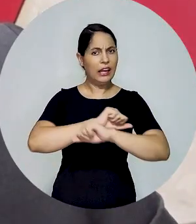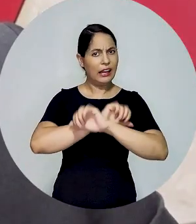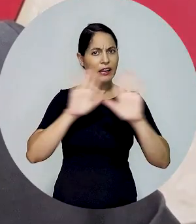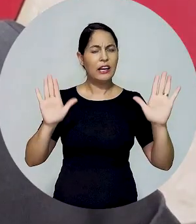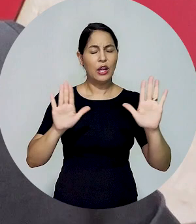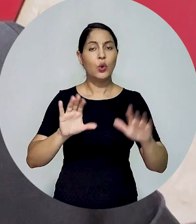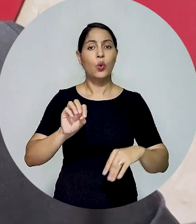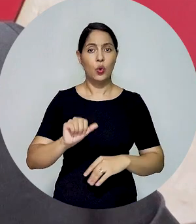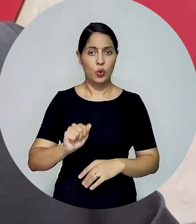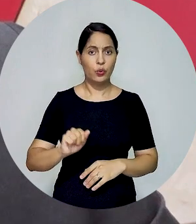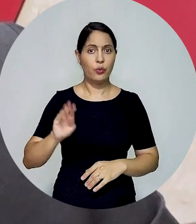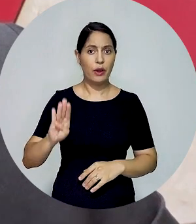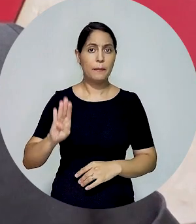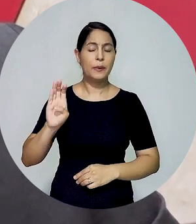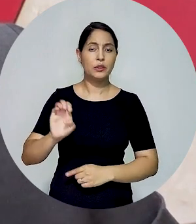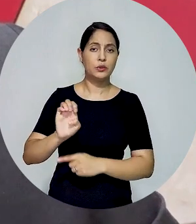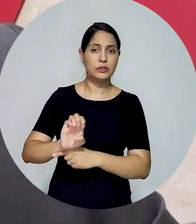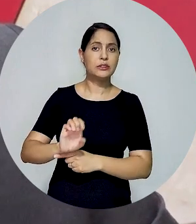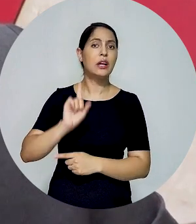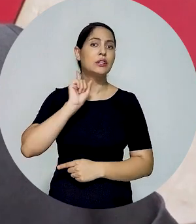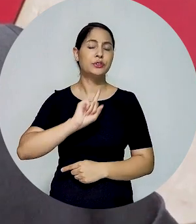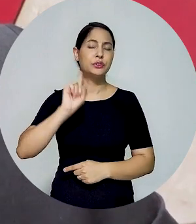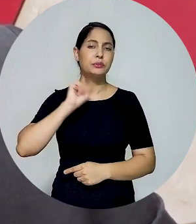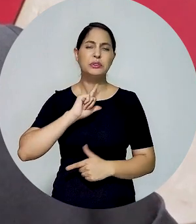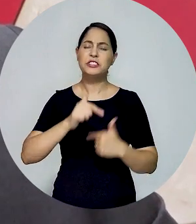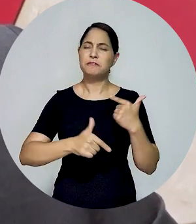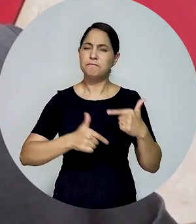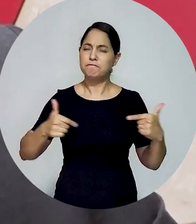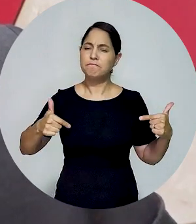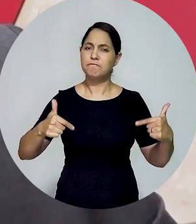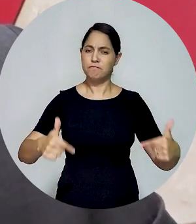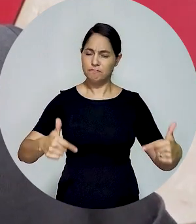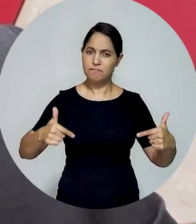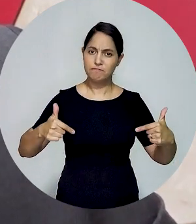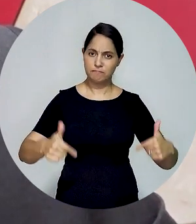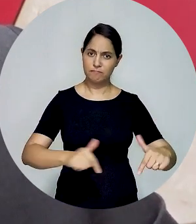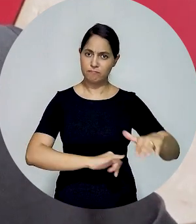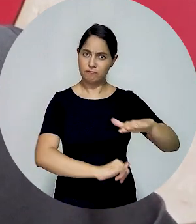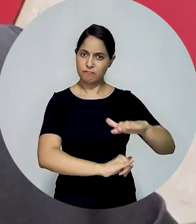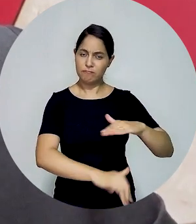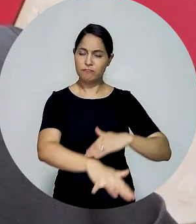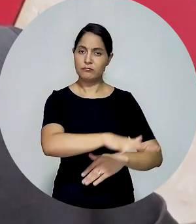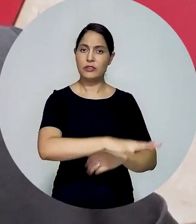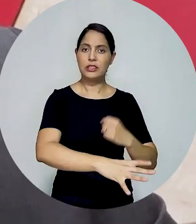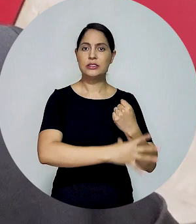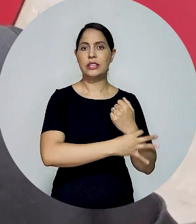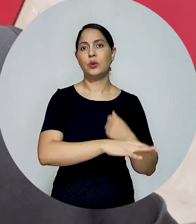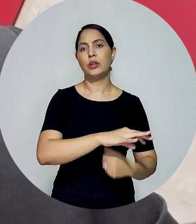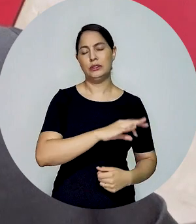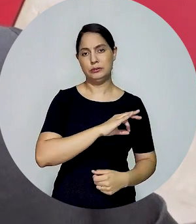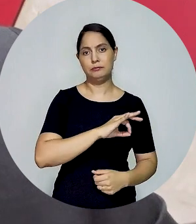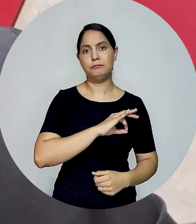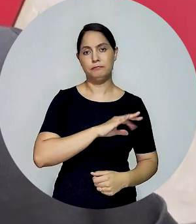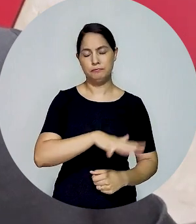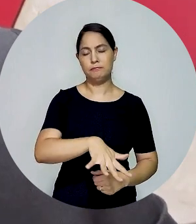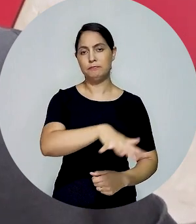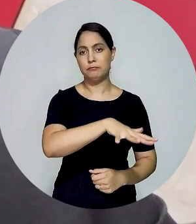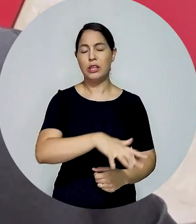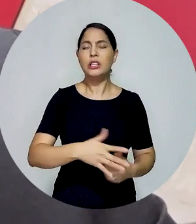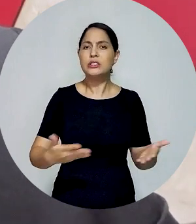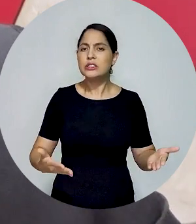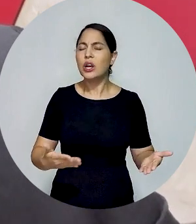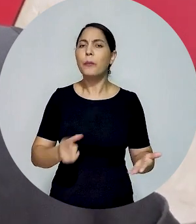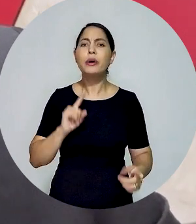no país demonstra que a Ordem dos Advogados de Minas Gerais vem atuando em conjunto com as instituições de segurança